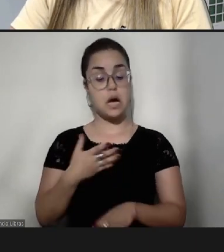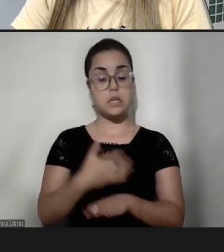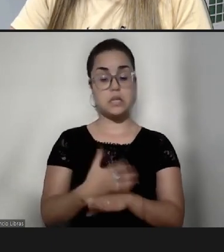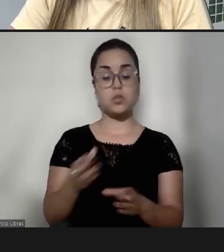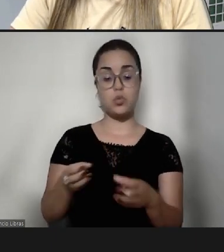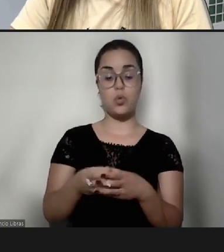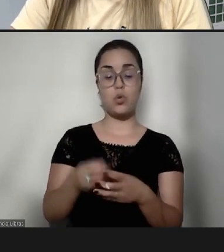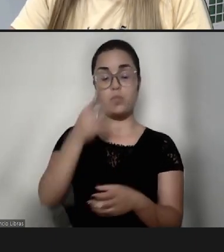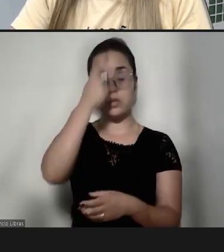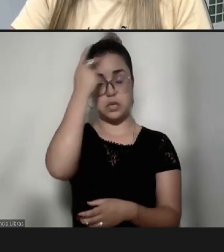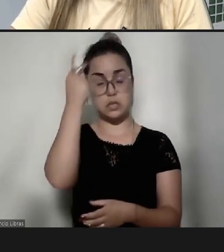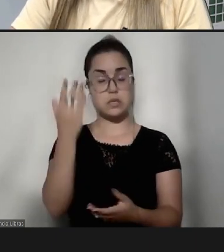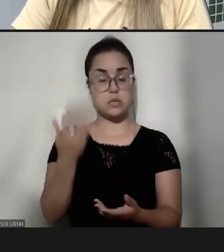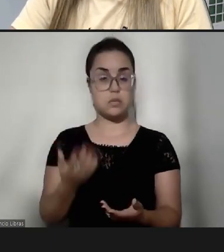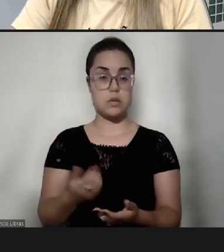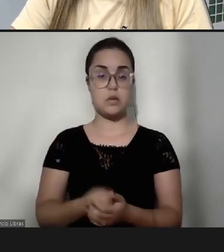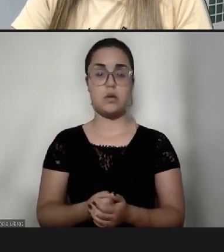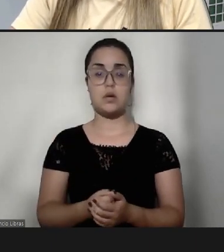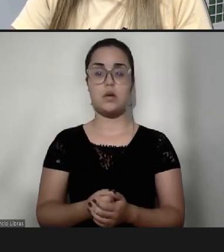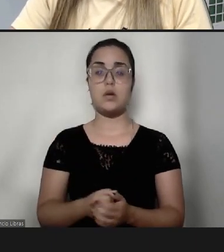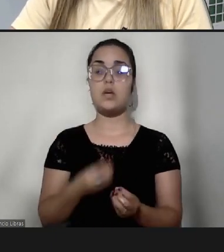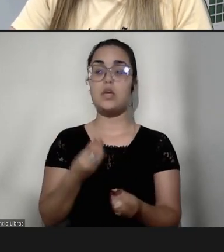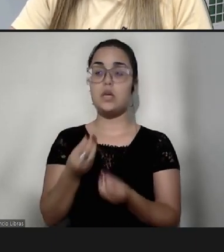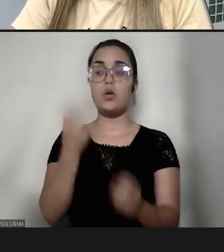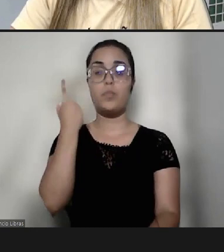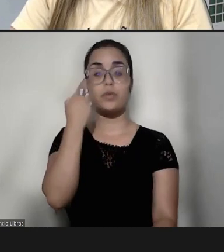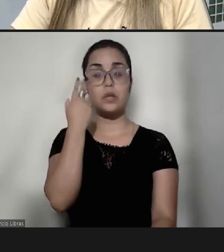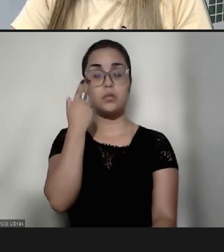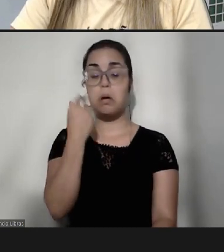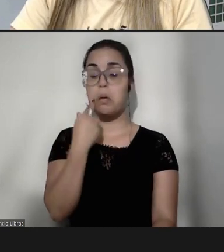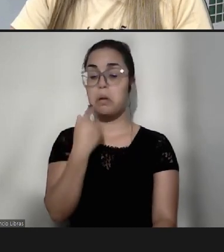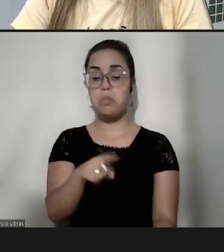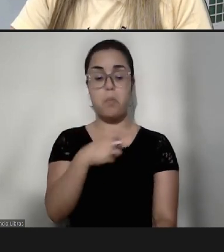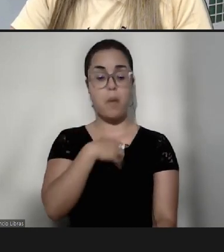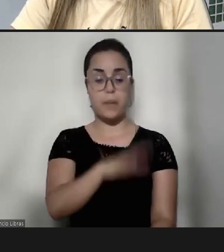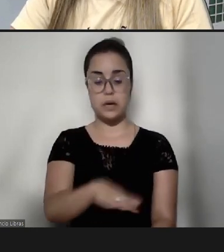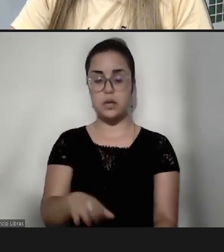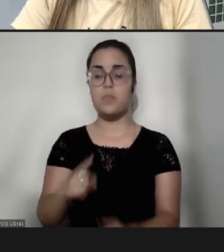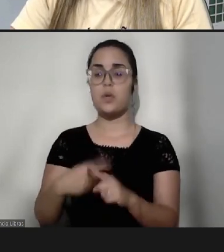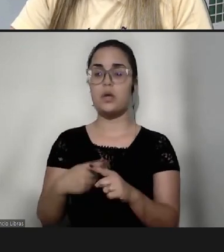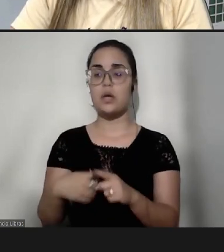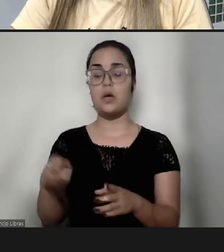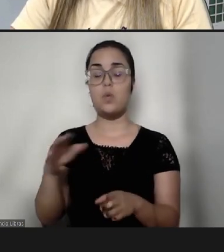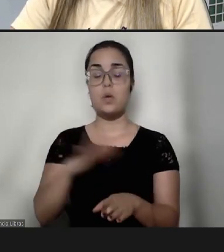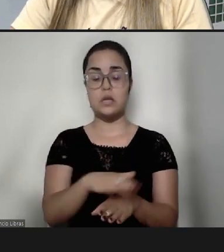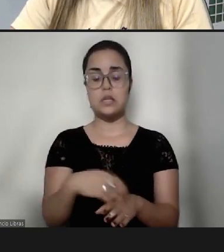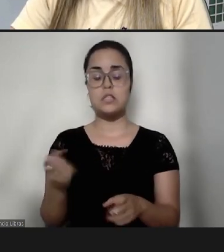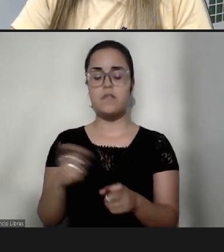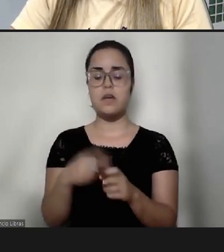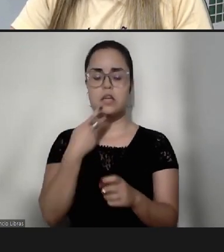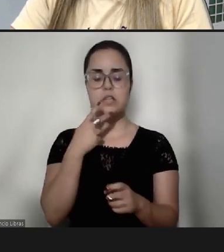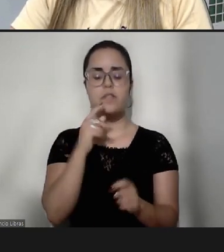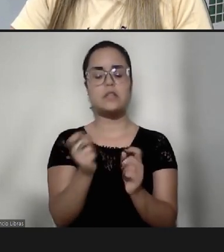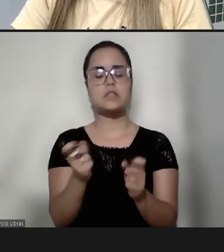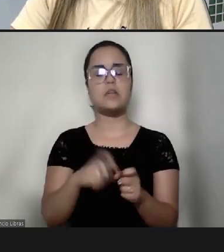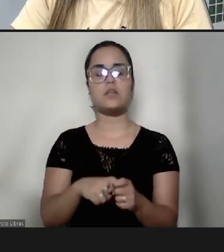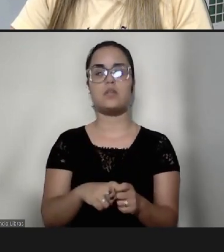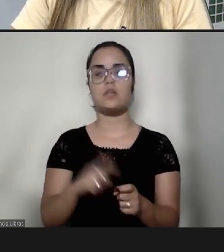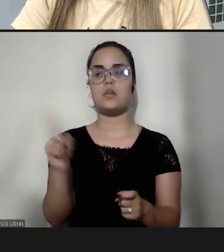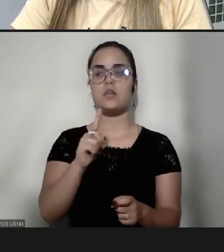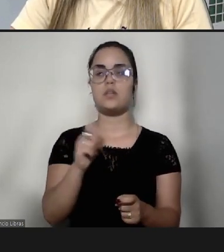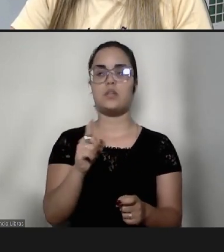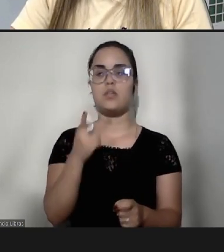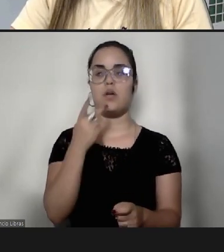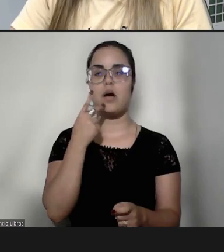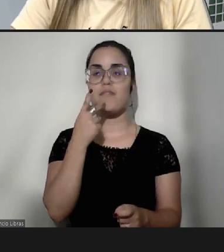junto com eles ali, e como é natural isso para eles, porque quando uma criança vem com essa fala que você trouxe, não é uma fala